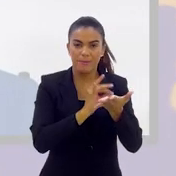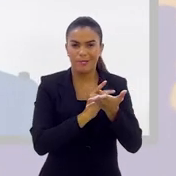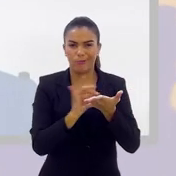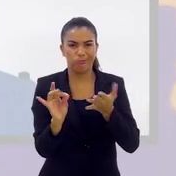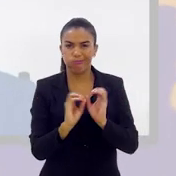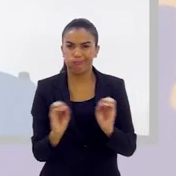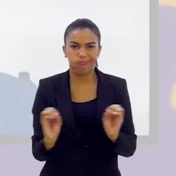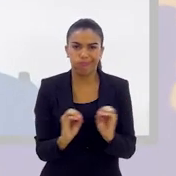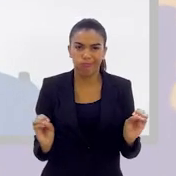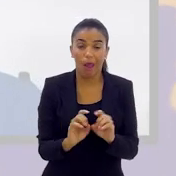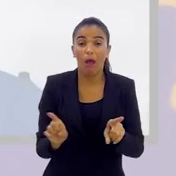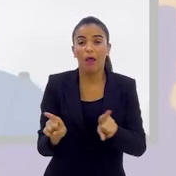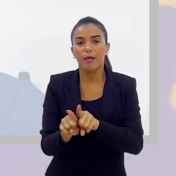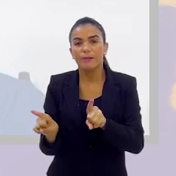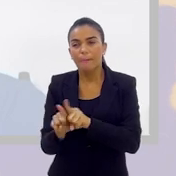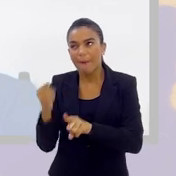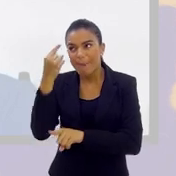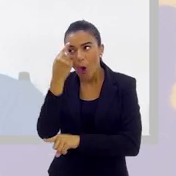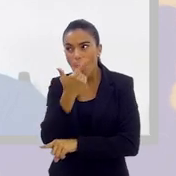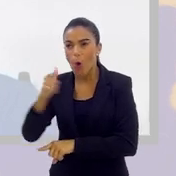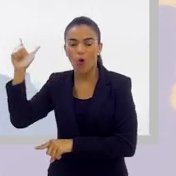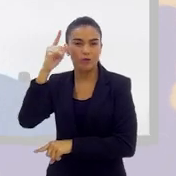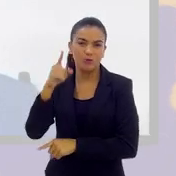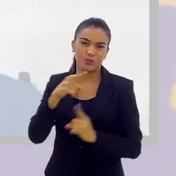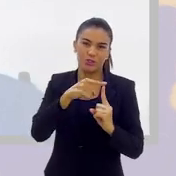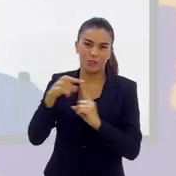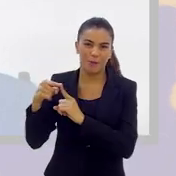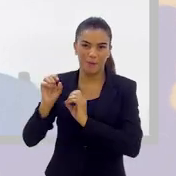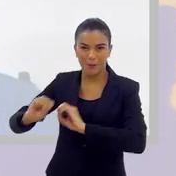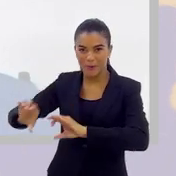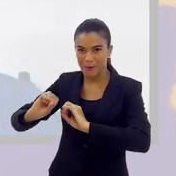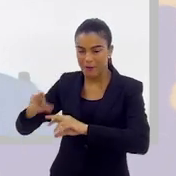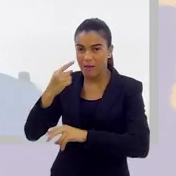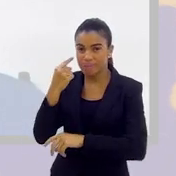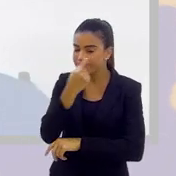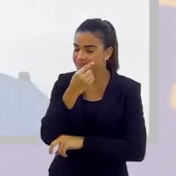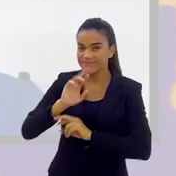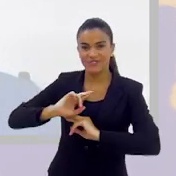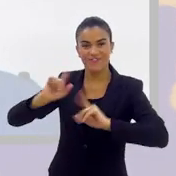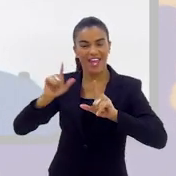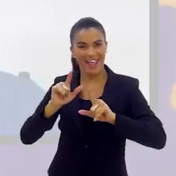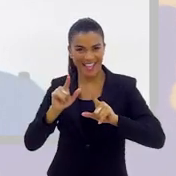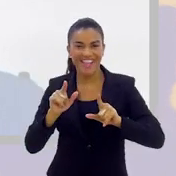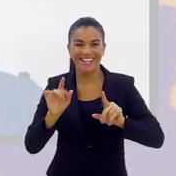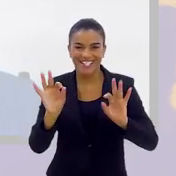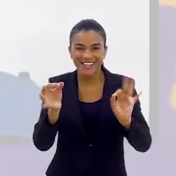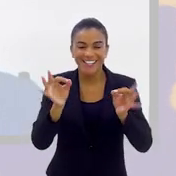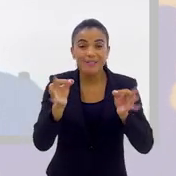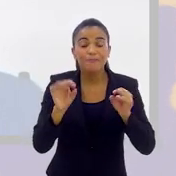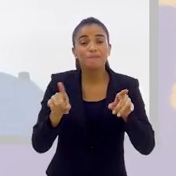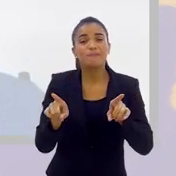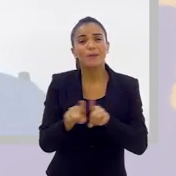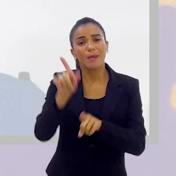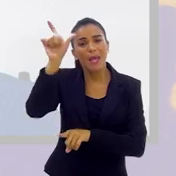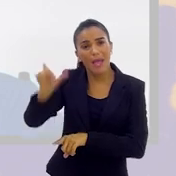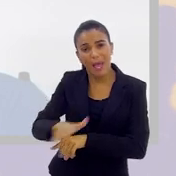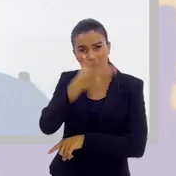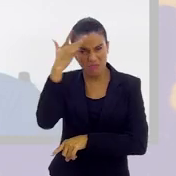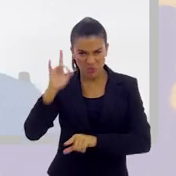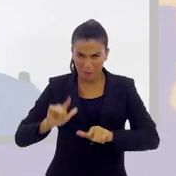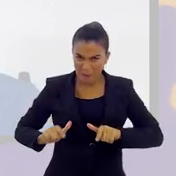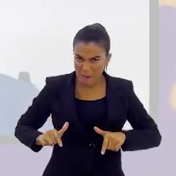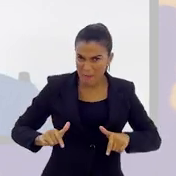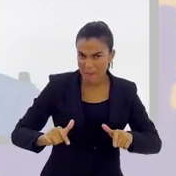Com certeza. que nós temos uma outra educação que a gente vê diferente. E a pessoa que